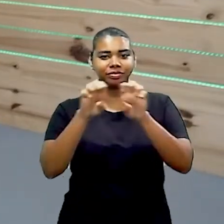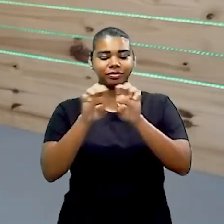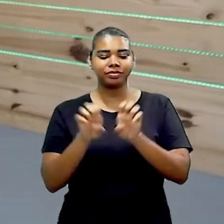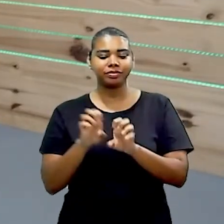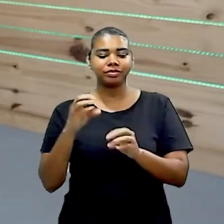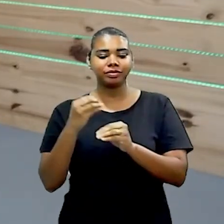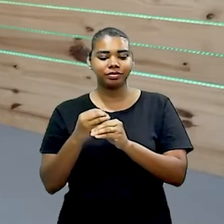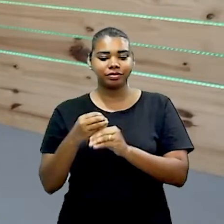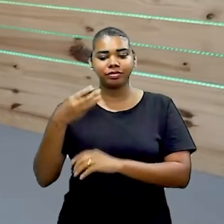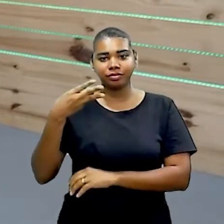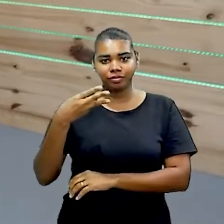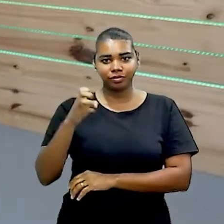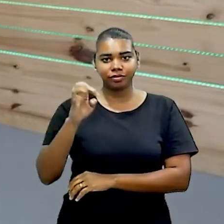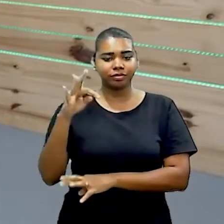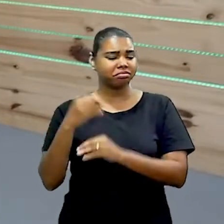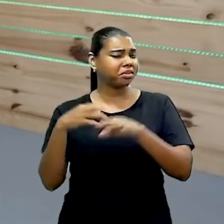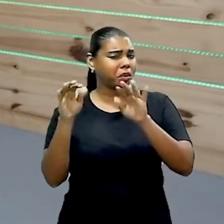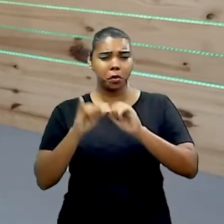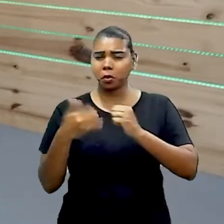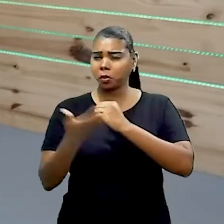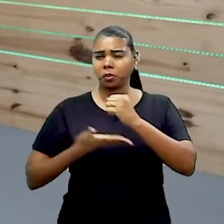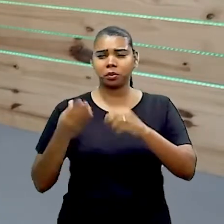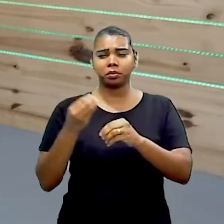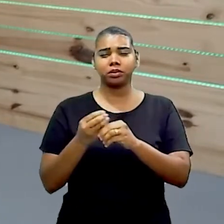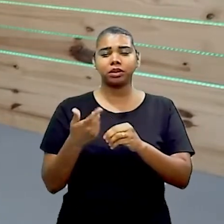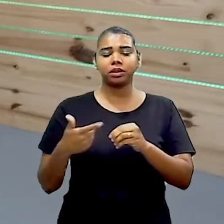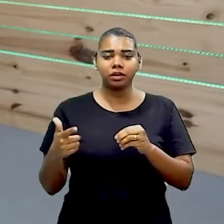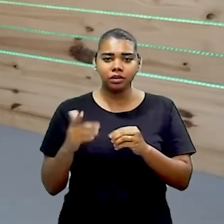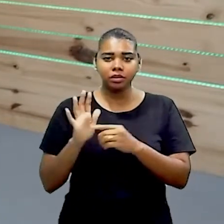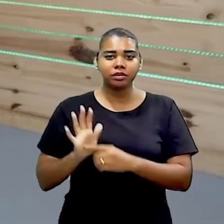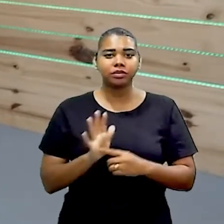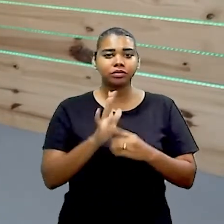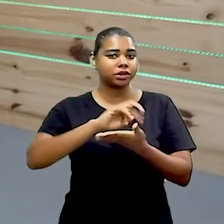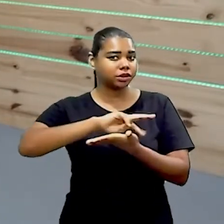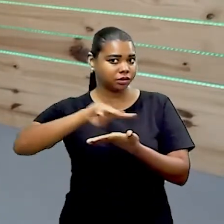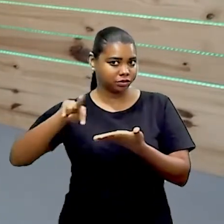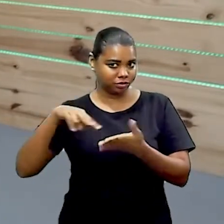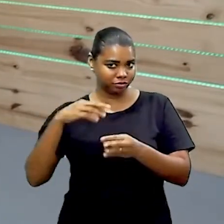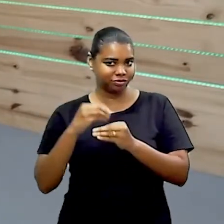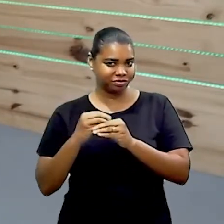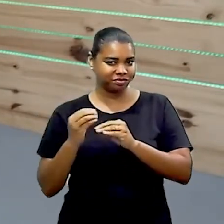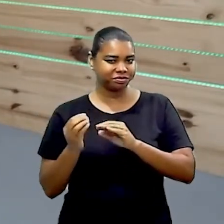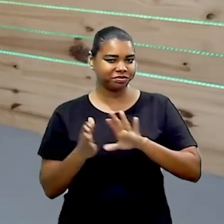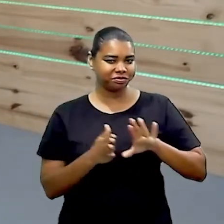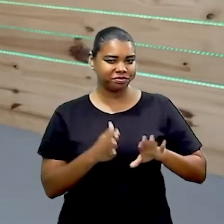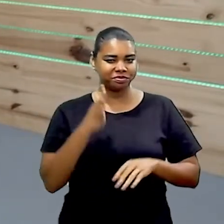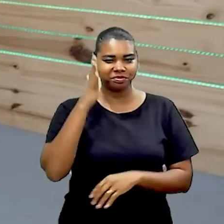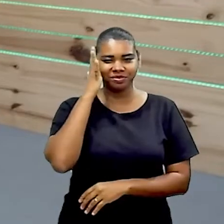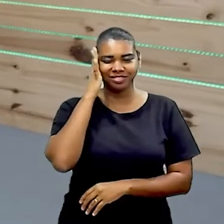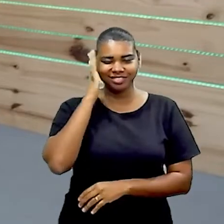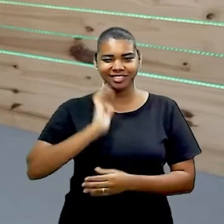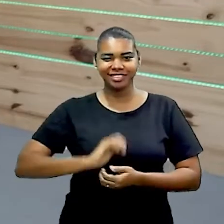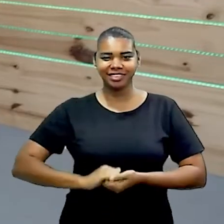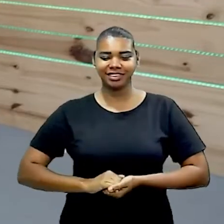atos é a estrutura comum básica, as outras são variações. Ela é